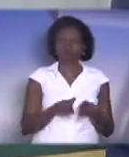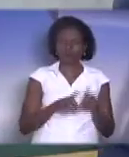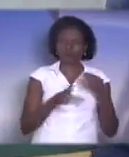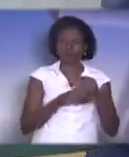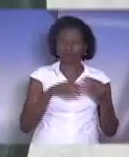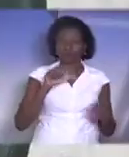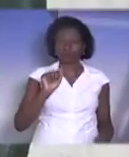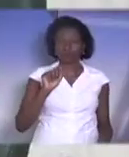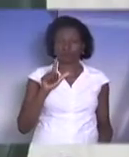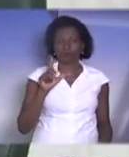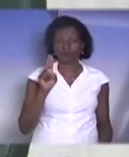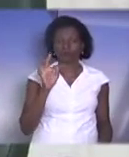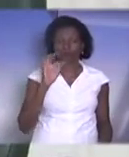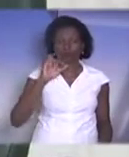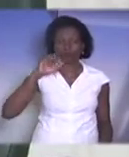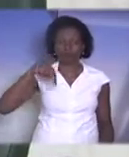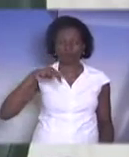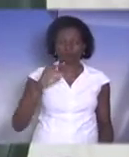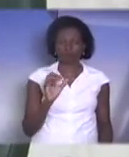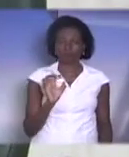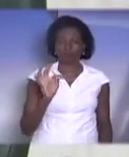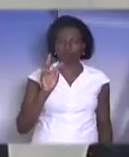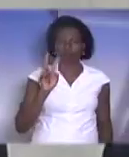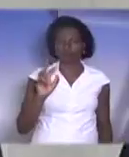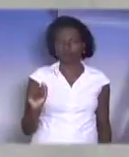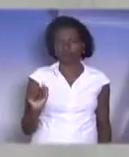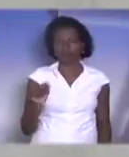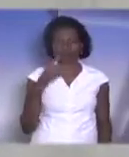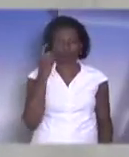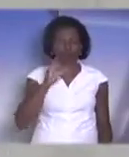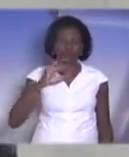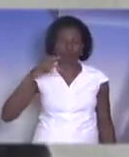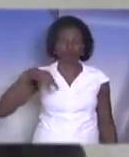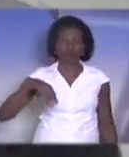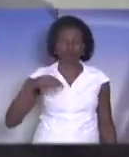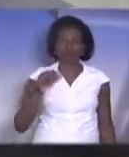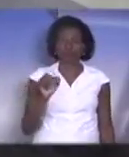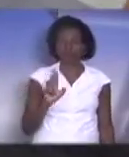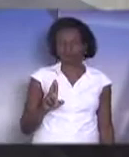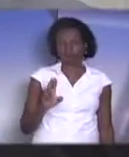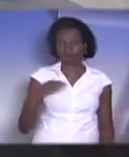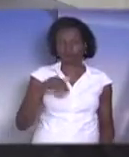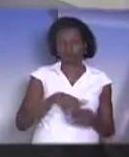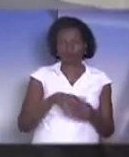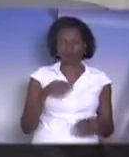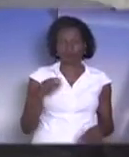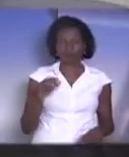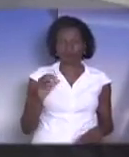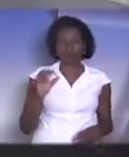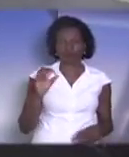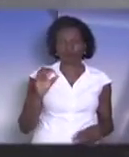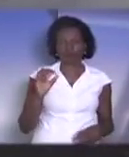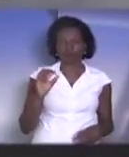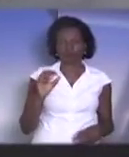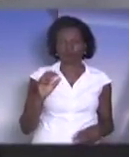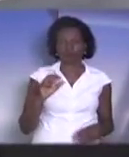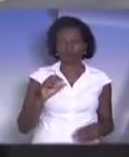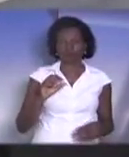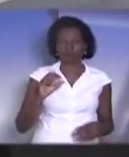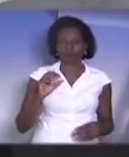Está registrado o voto de vossa excelência. Deputado Itamar Borges. Para registrar o voto favorável, senhor presidente. registrado... Obstrução, coloca agora.